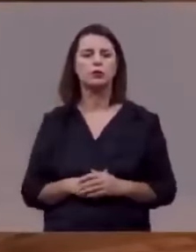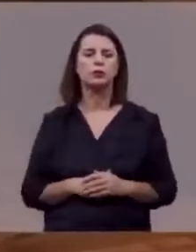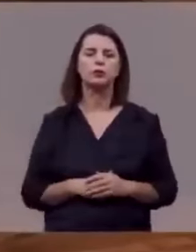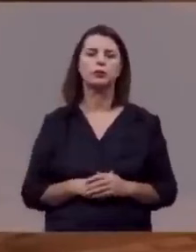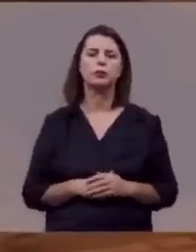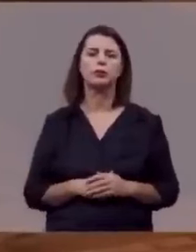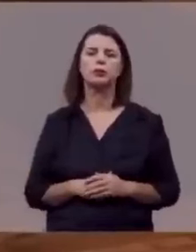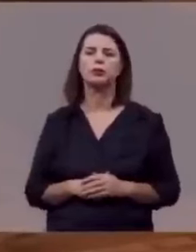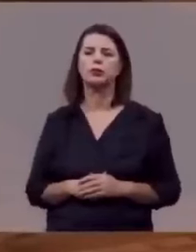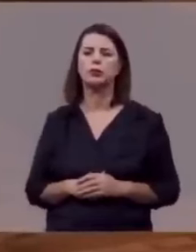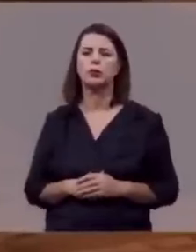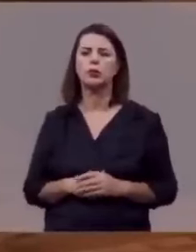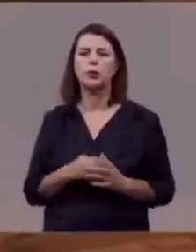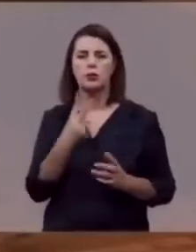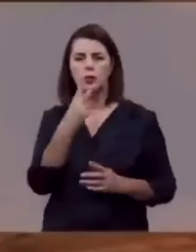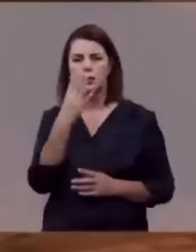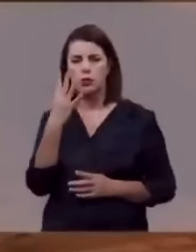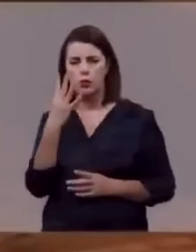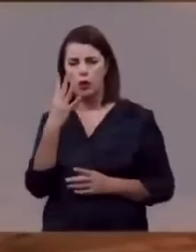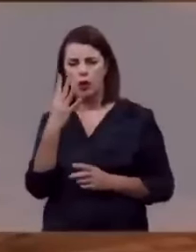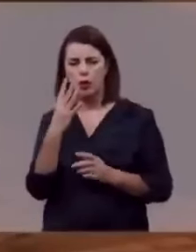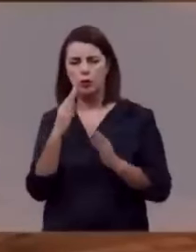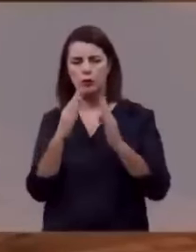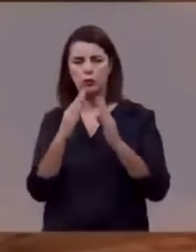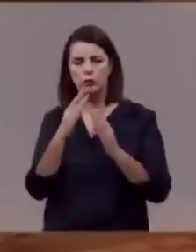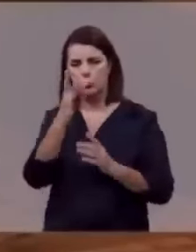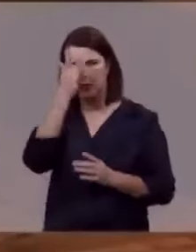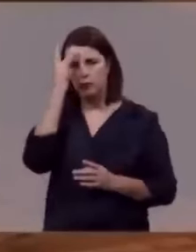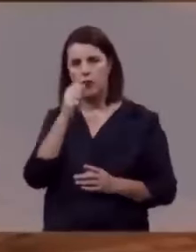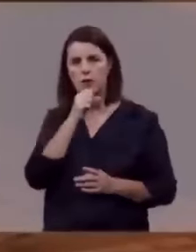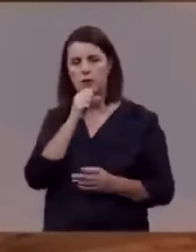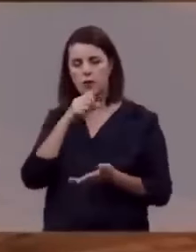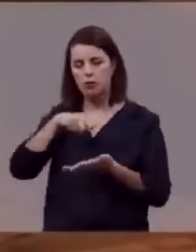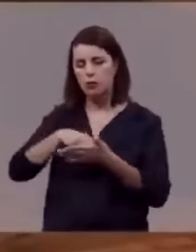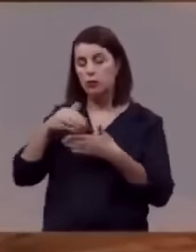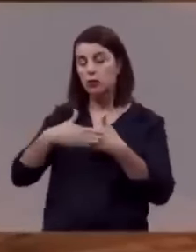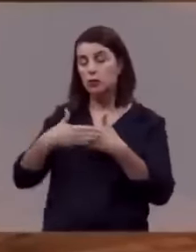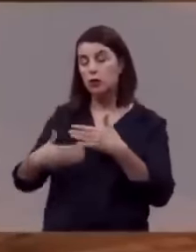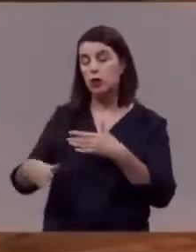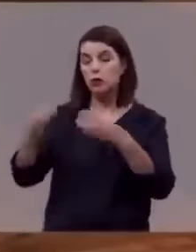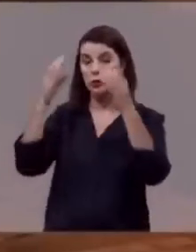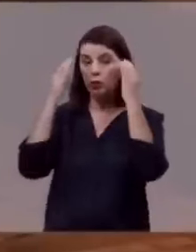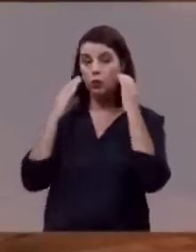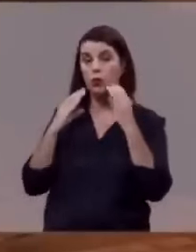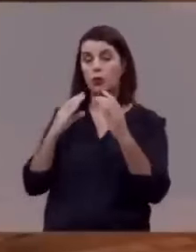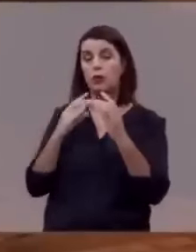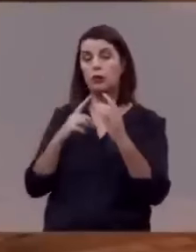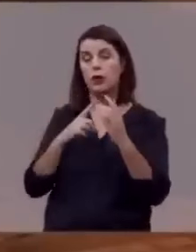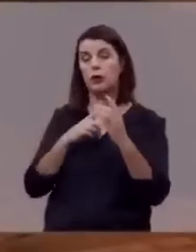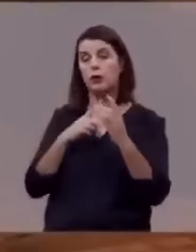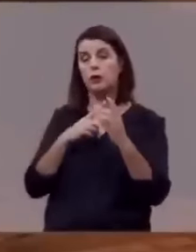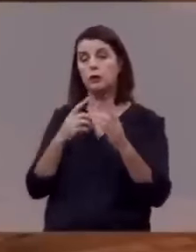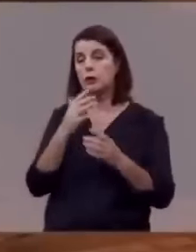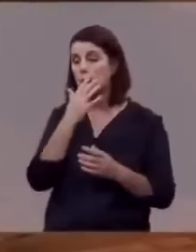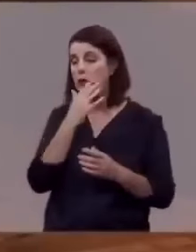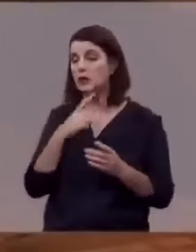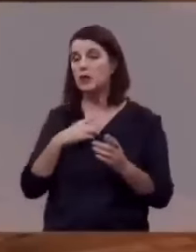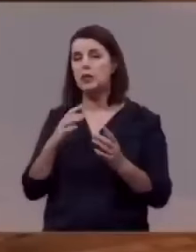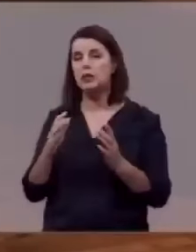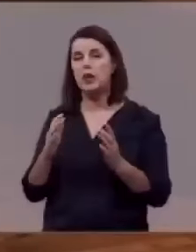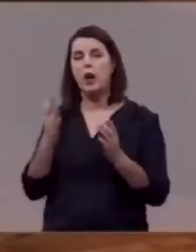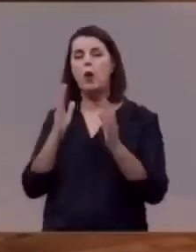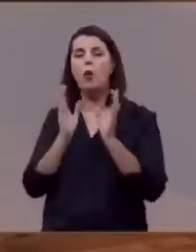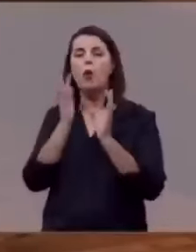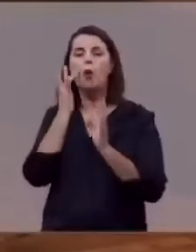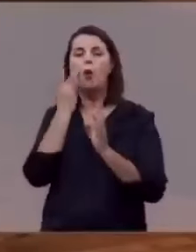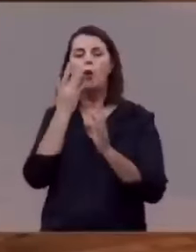serafins, os querubins, e os vinte e quatro anciãos, que estão à igreja, prostraram-se diante do cordeiro, tendo cada um deles uma harpa e taças de ouro